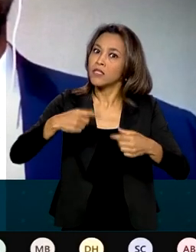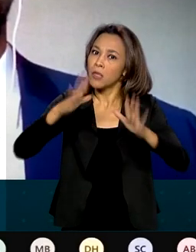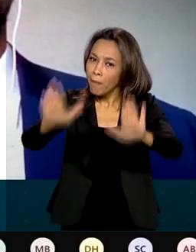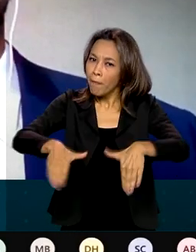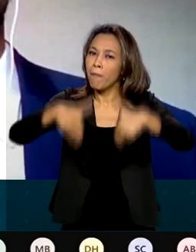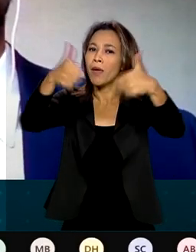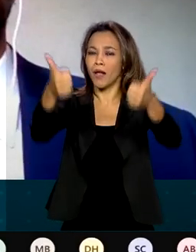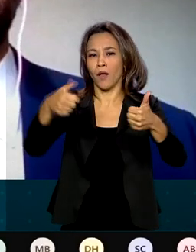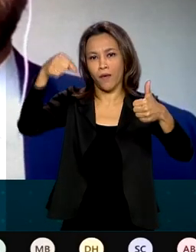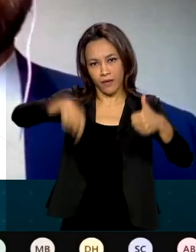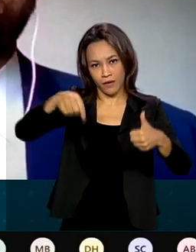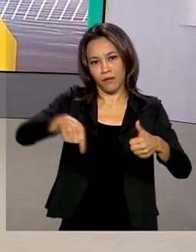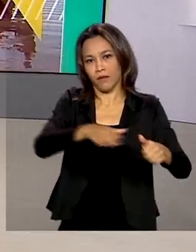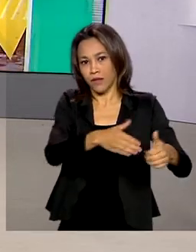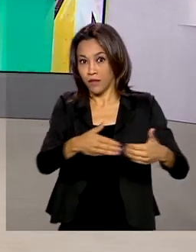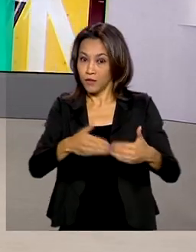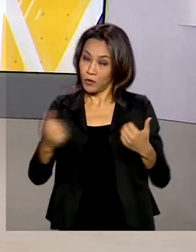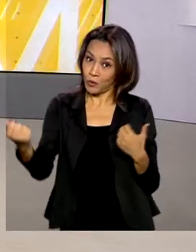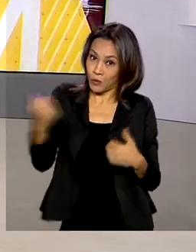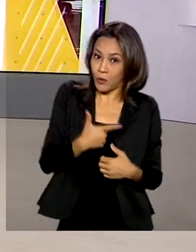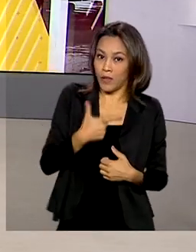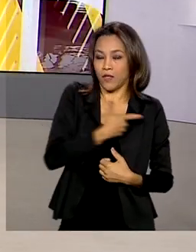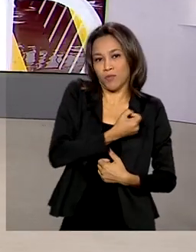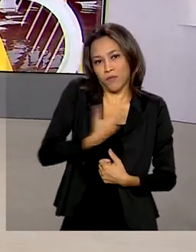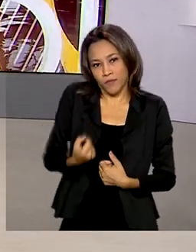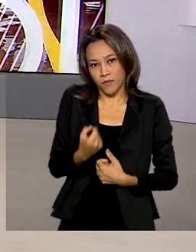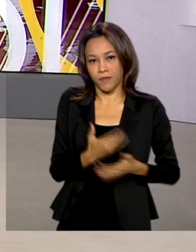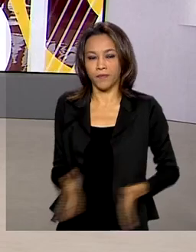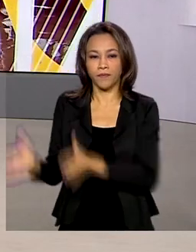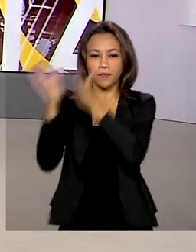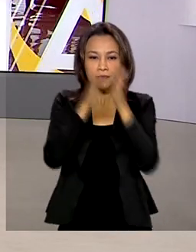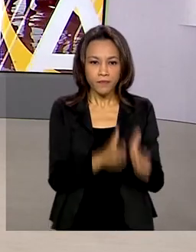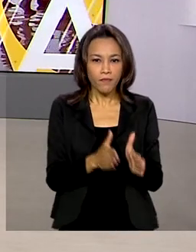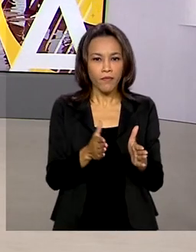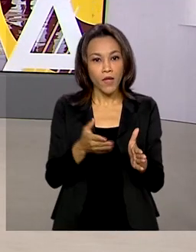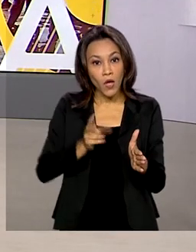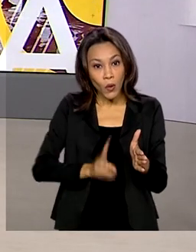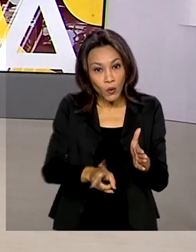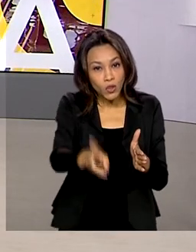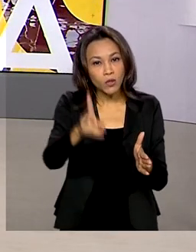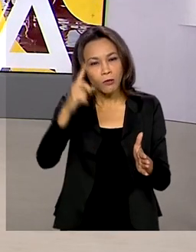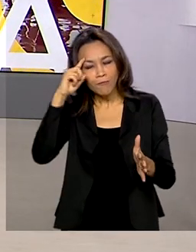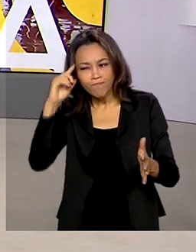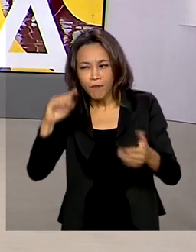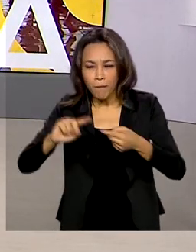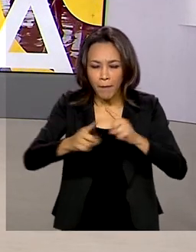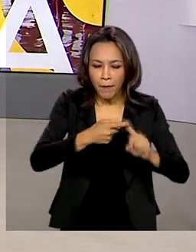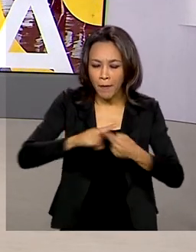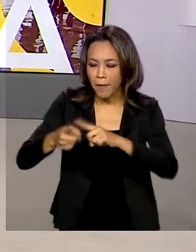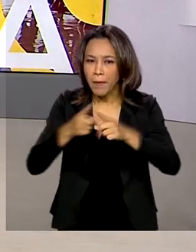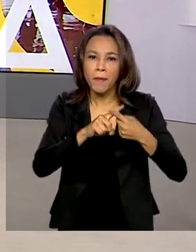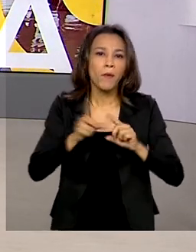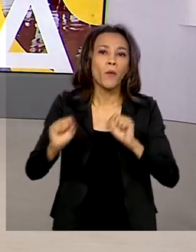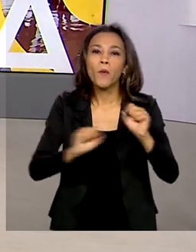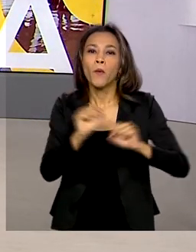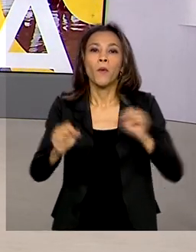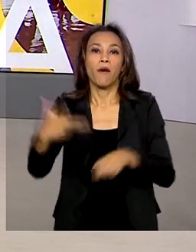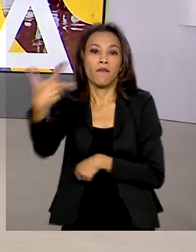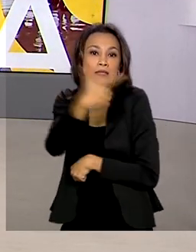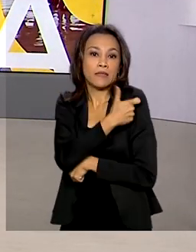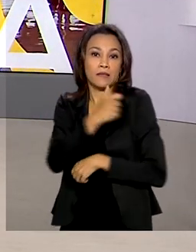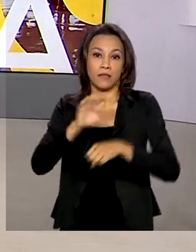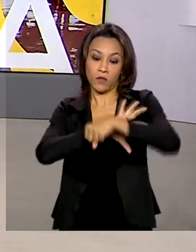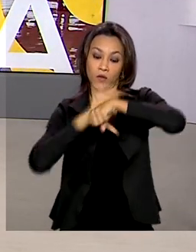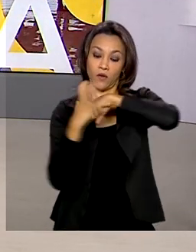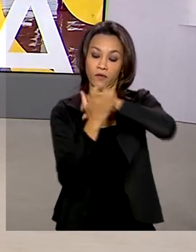do que no ano de 2020. Continuam os entendimentos para a chegada da vacina contra a Covid-19 aqui no Brasil.